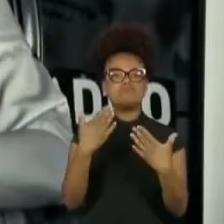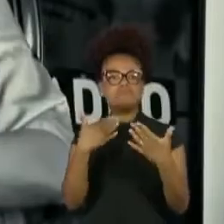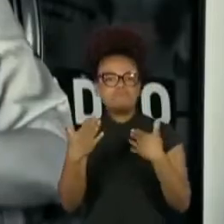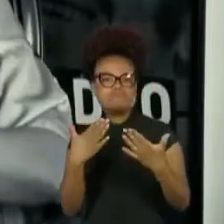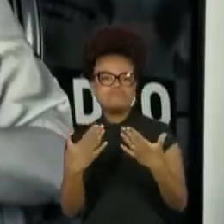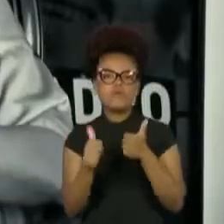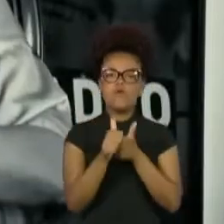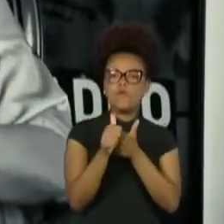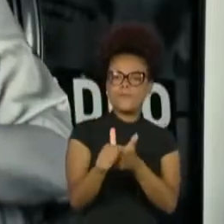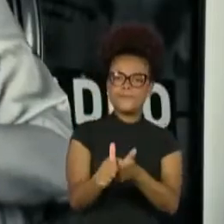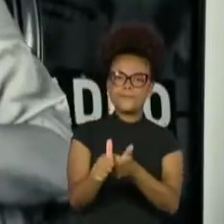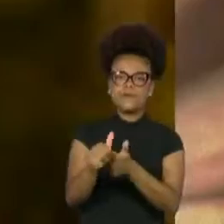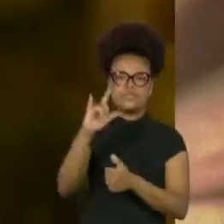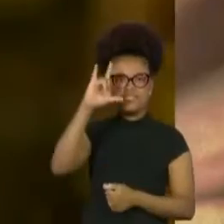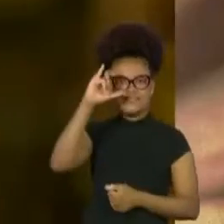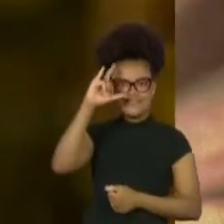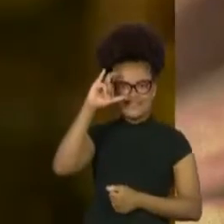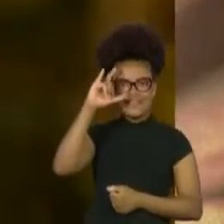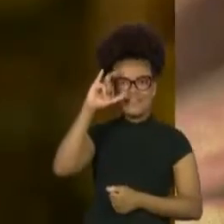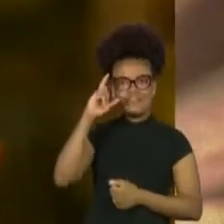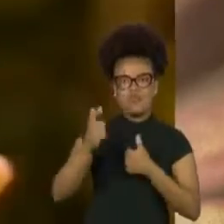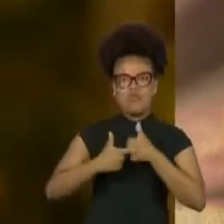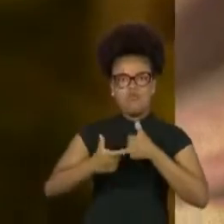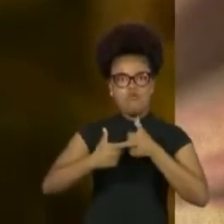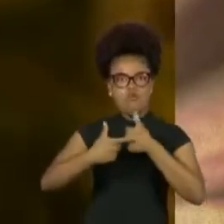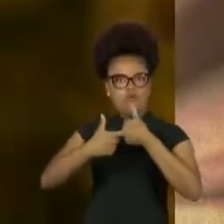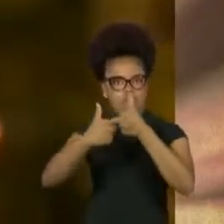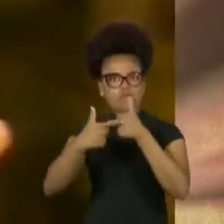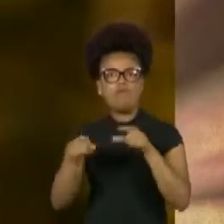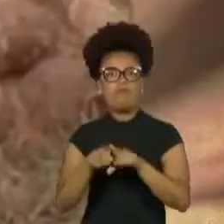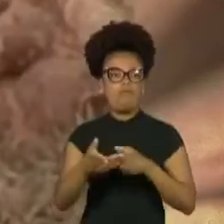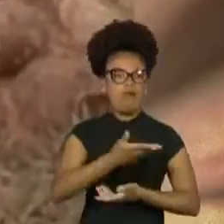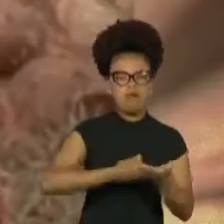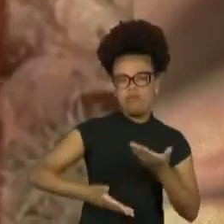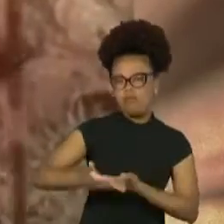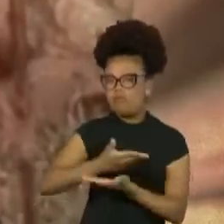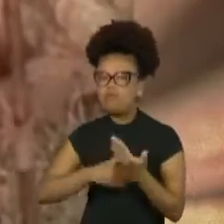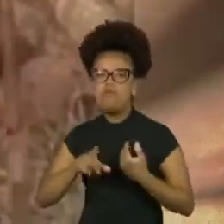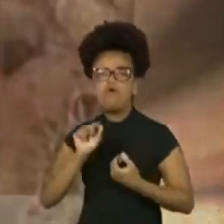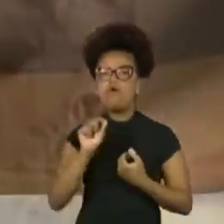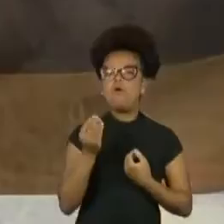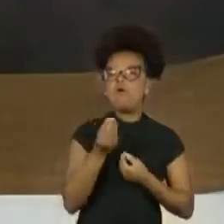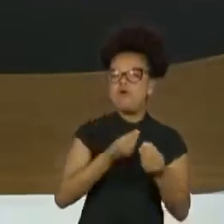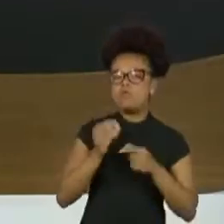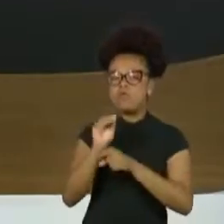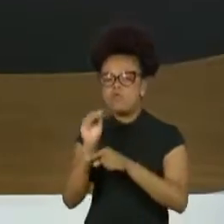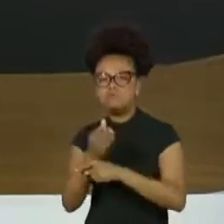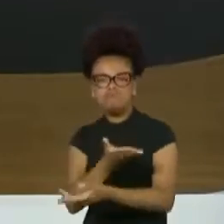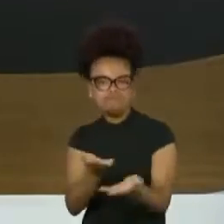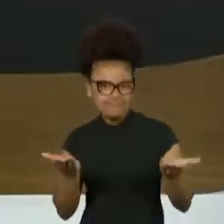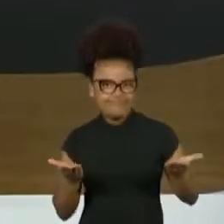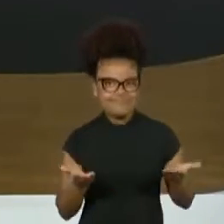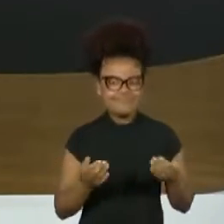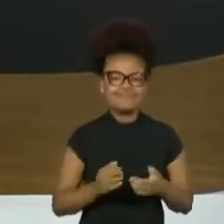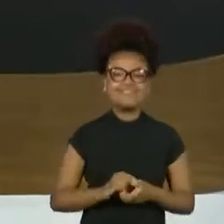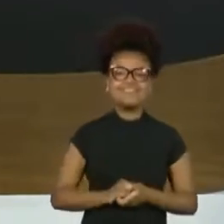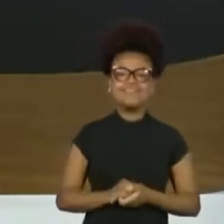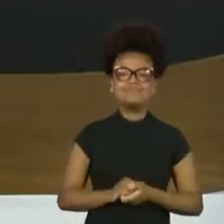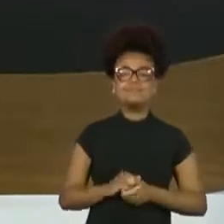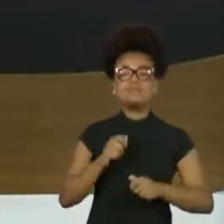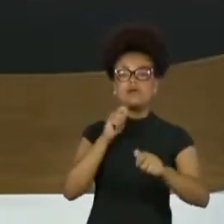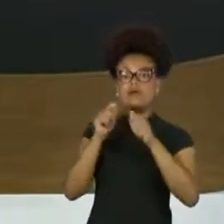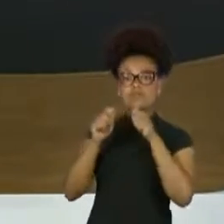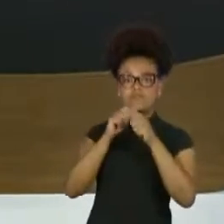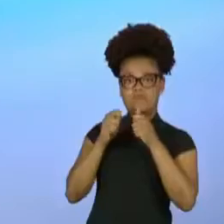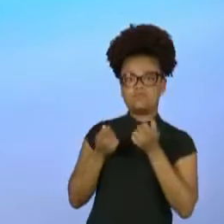os posts e aprendem com ela, como lidar com a passagem do tempo. Para entrevistar a Zezé Mota, nós